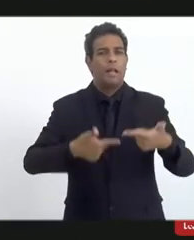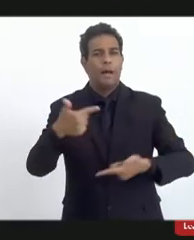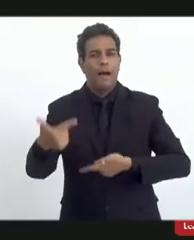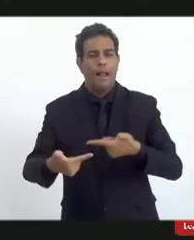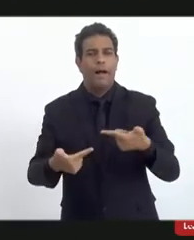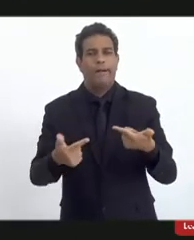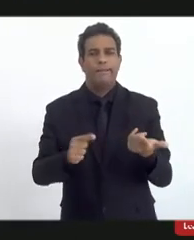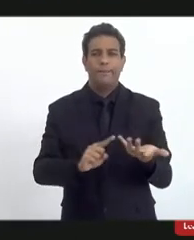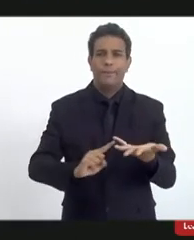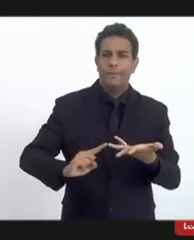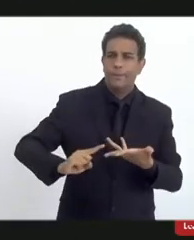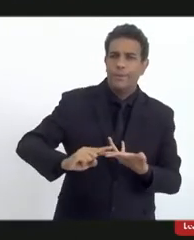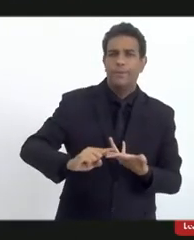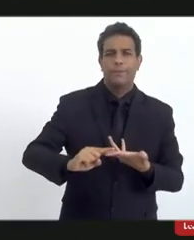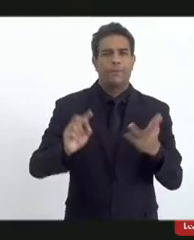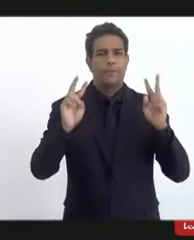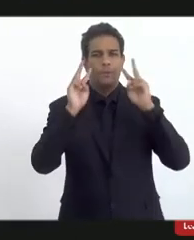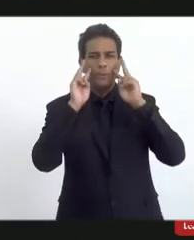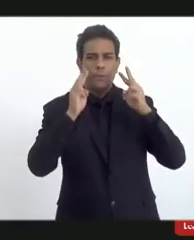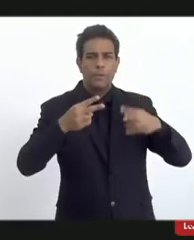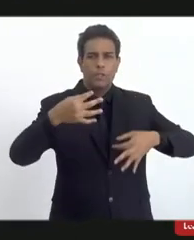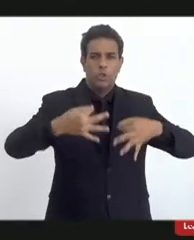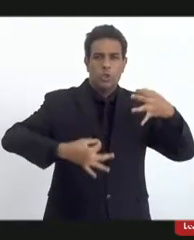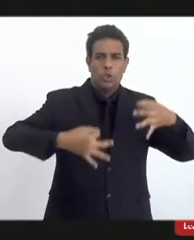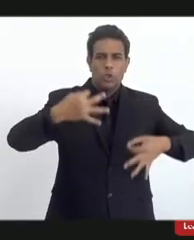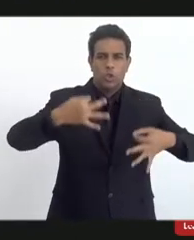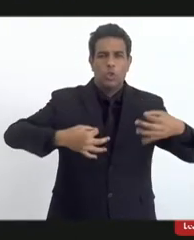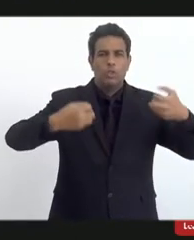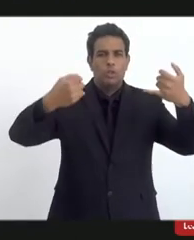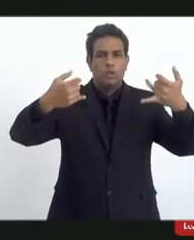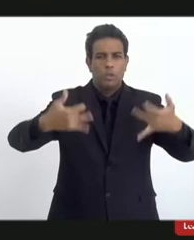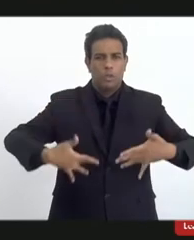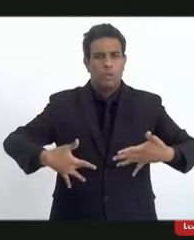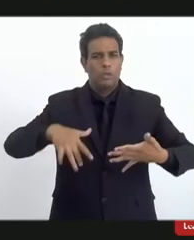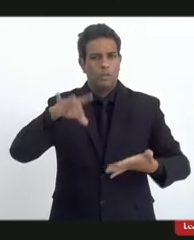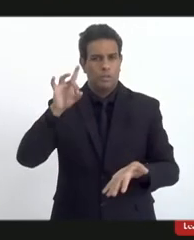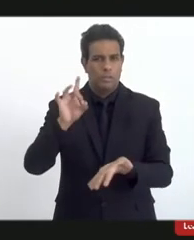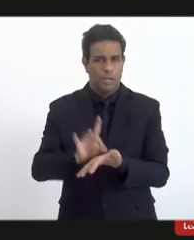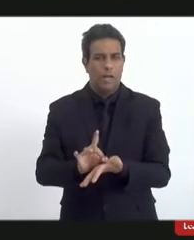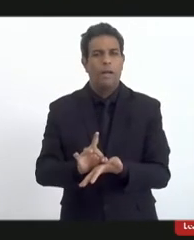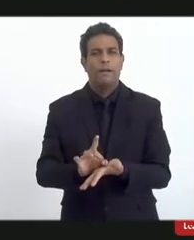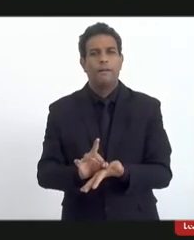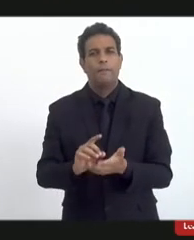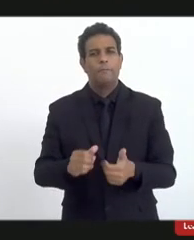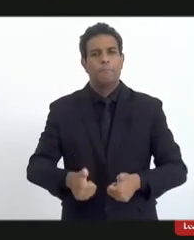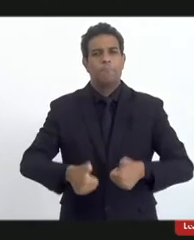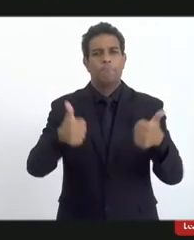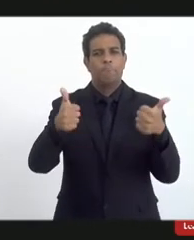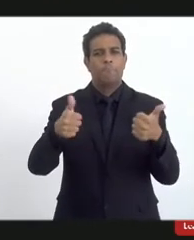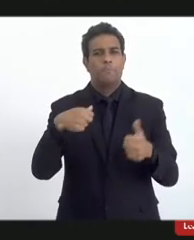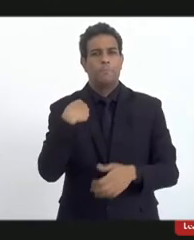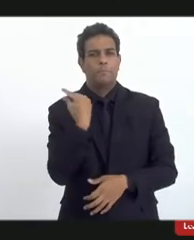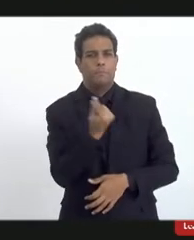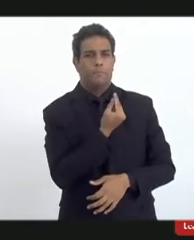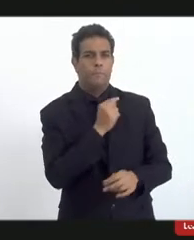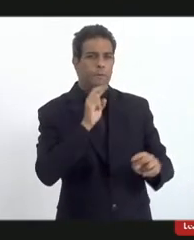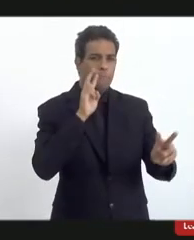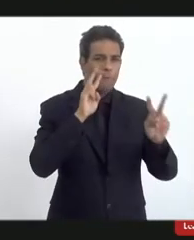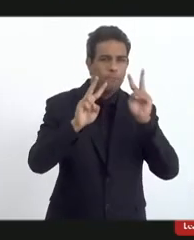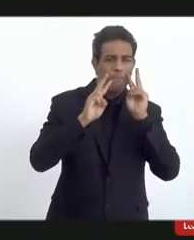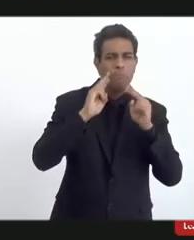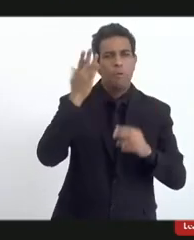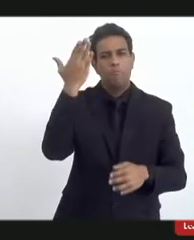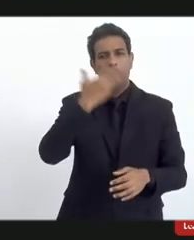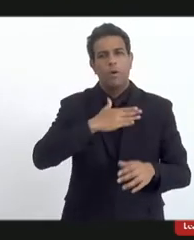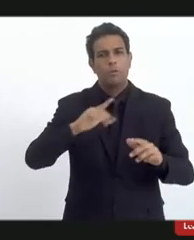no judiciário fala muito, o fato concreto, nada melhor do que a gente trabalhar em cima do fato concreto, quais as